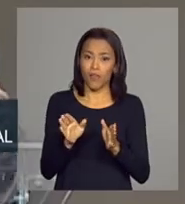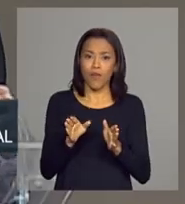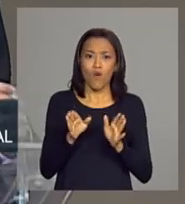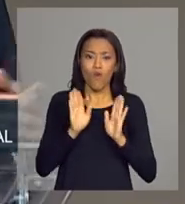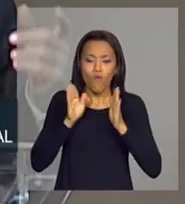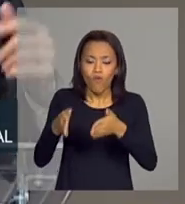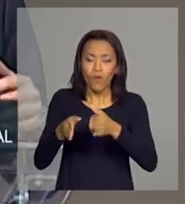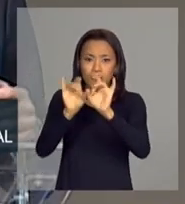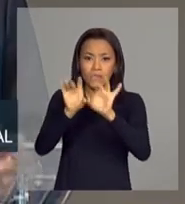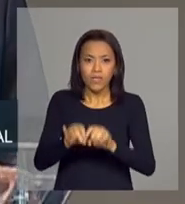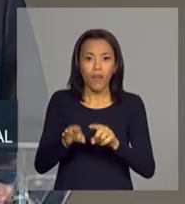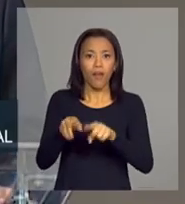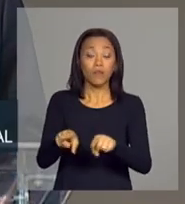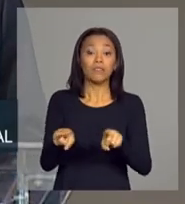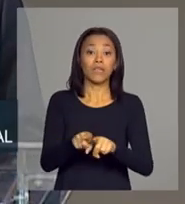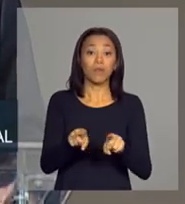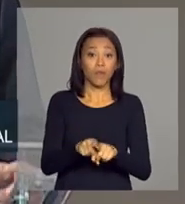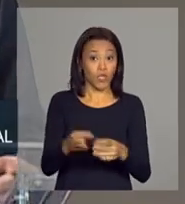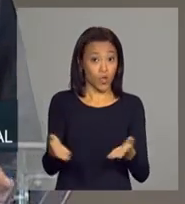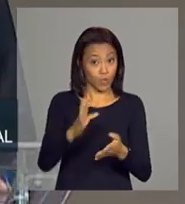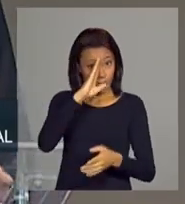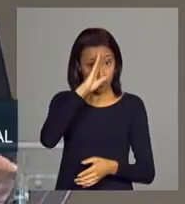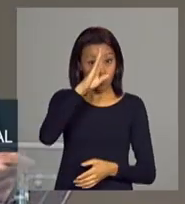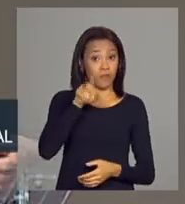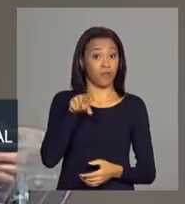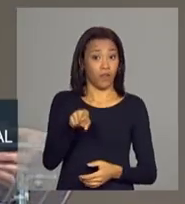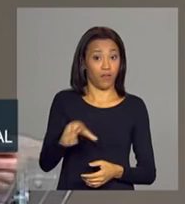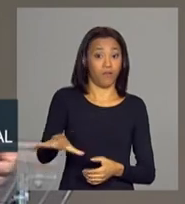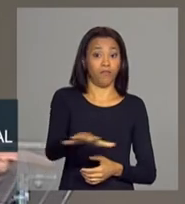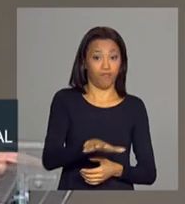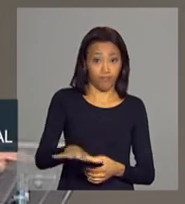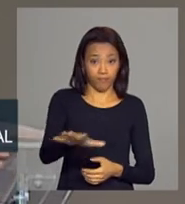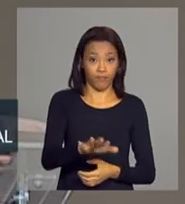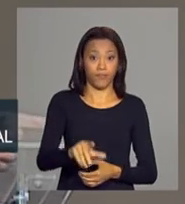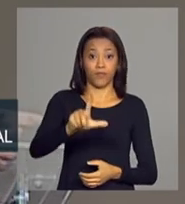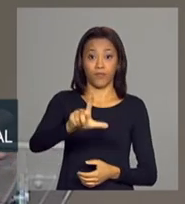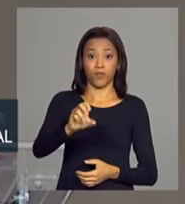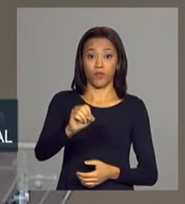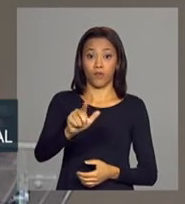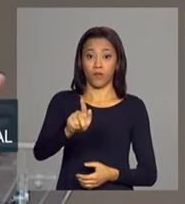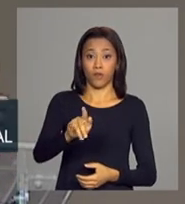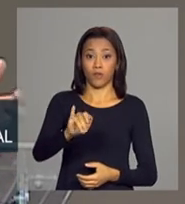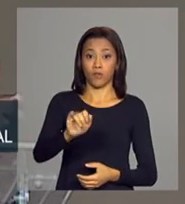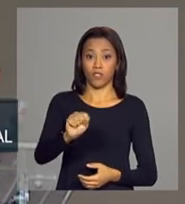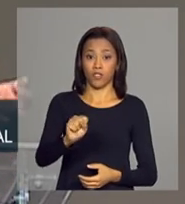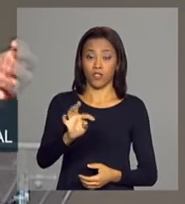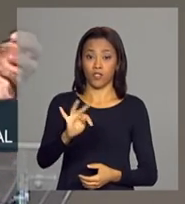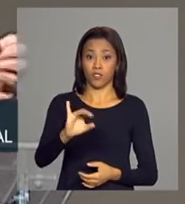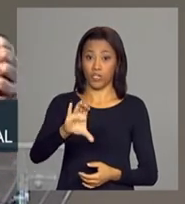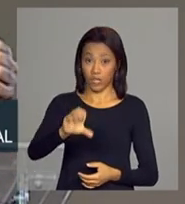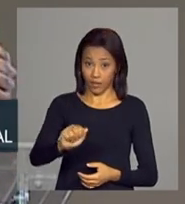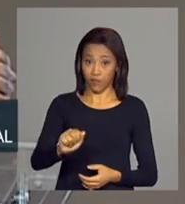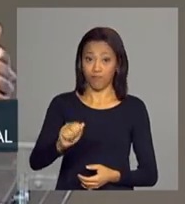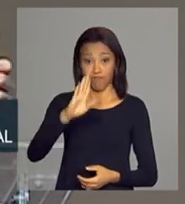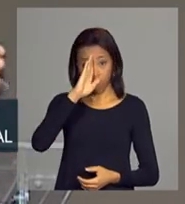especial. E, hoje, grande prioridade da nossa presidenta.